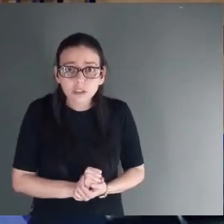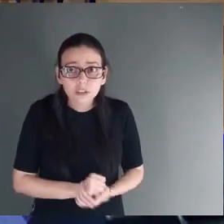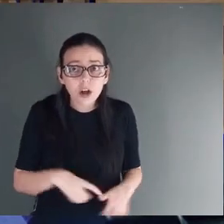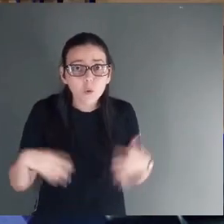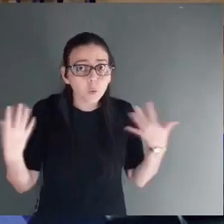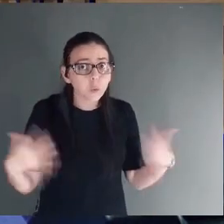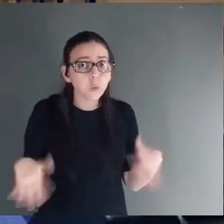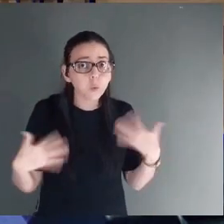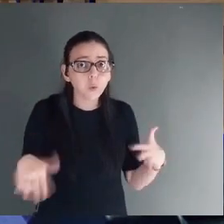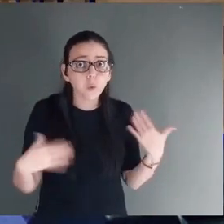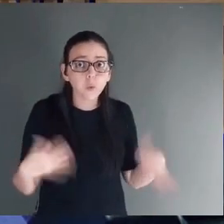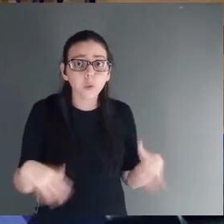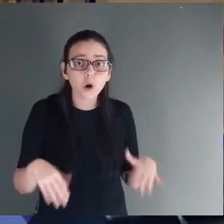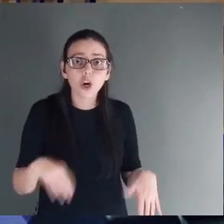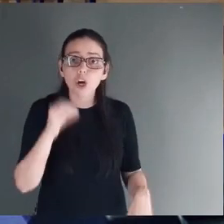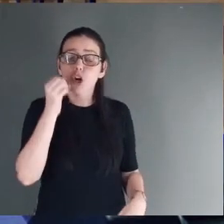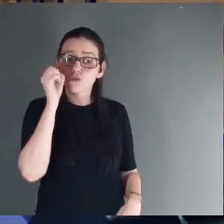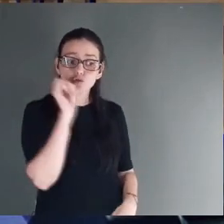Estava num lixo.